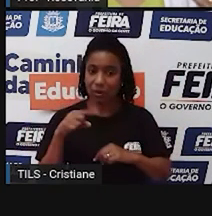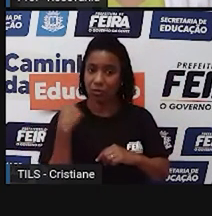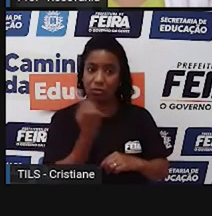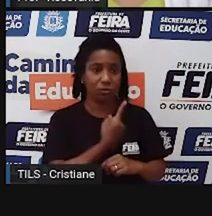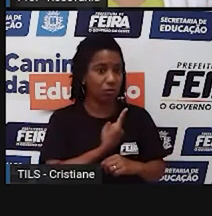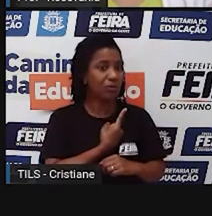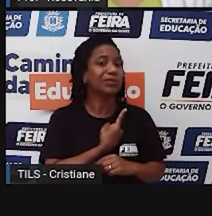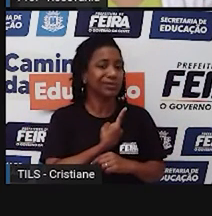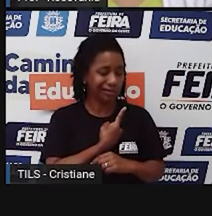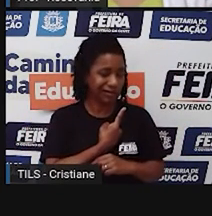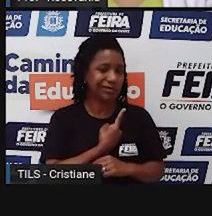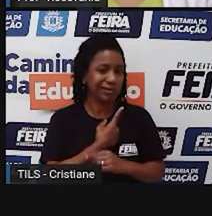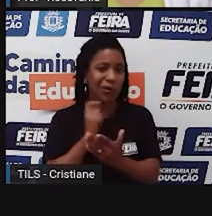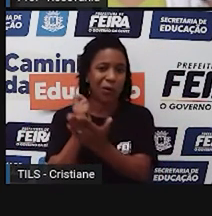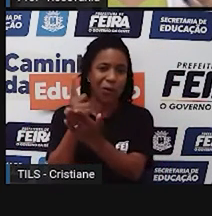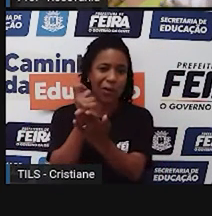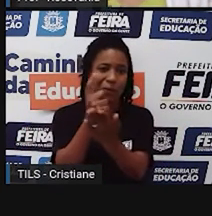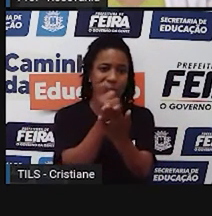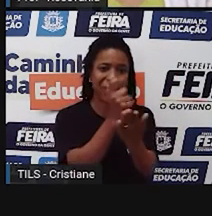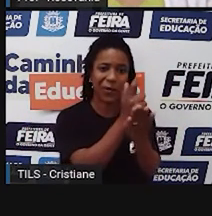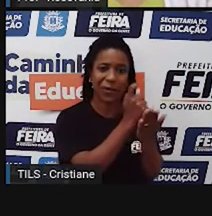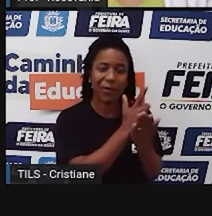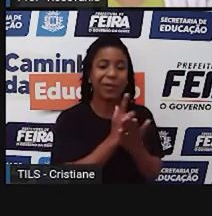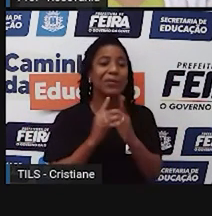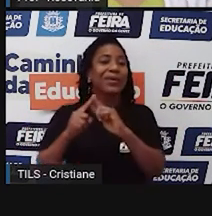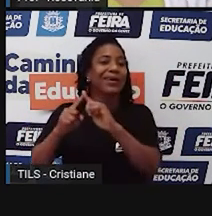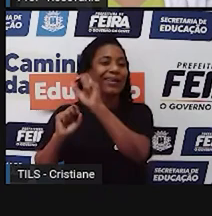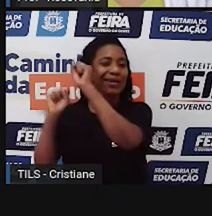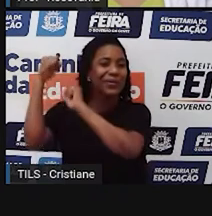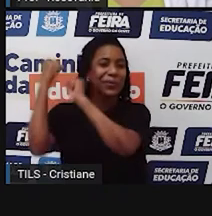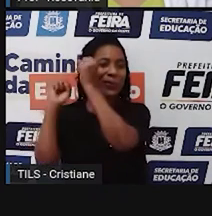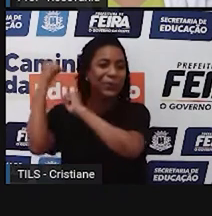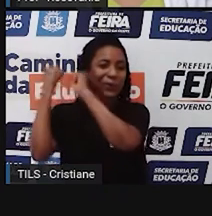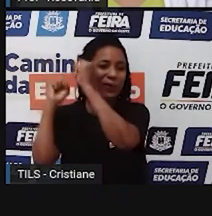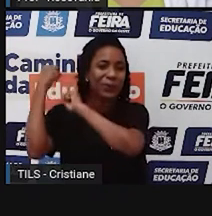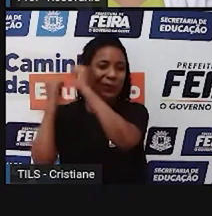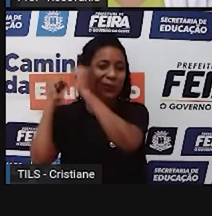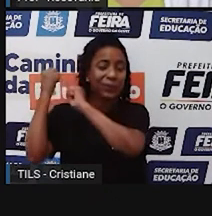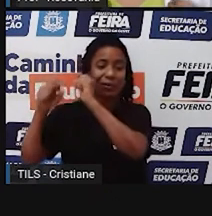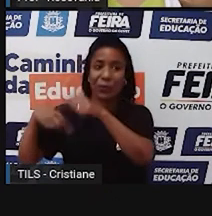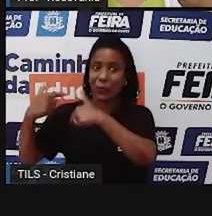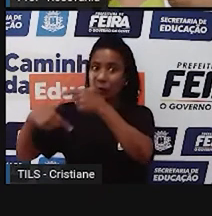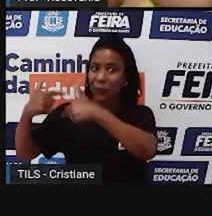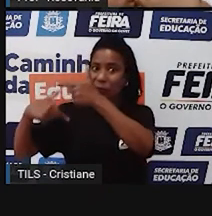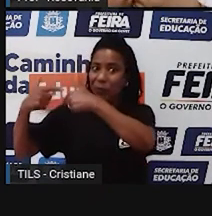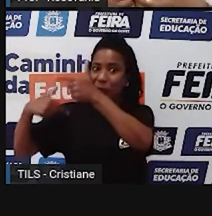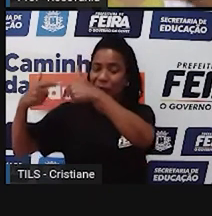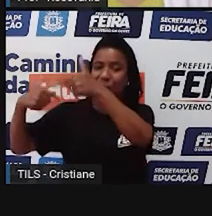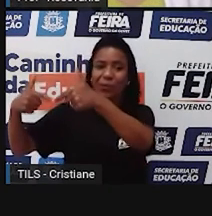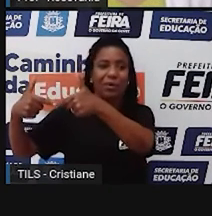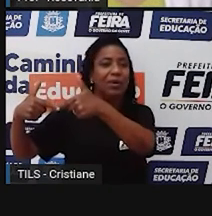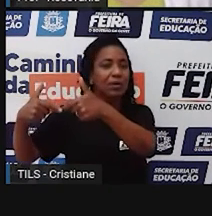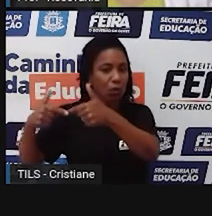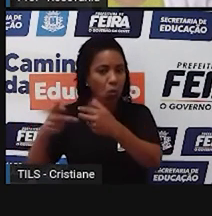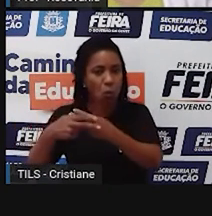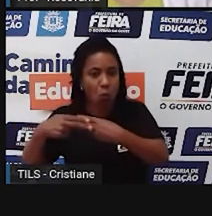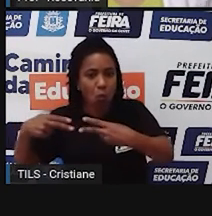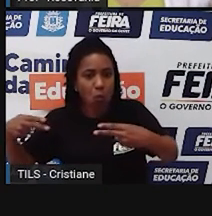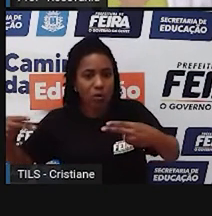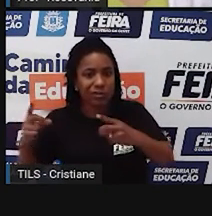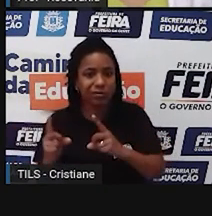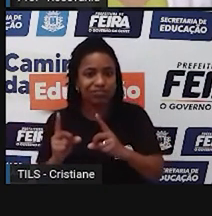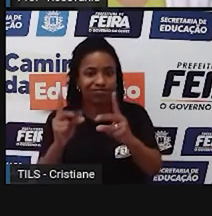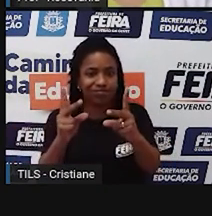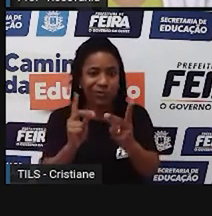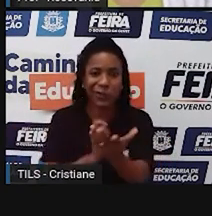consumo alto das coisas. Para que eu tenha essa indústria funcionando,